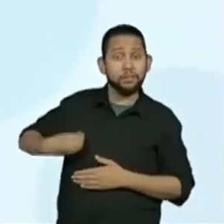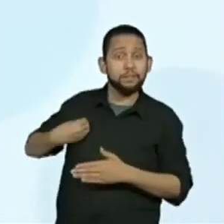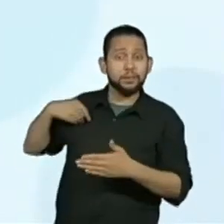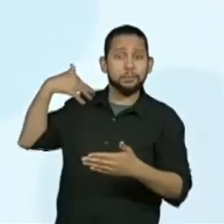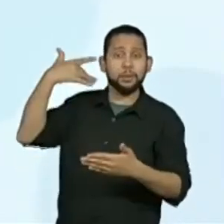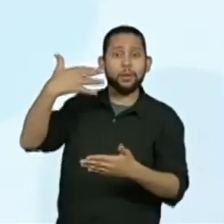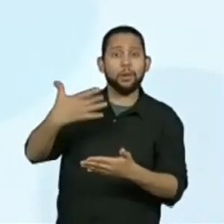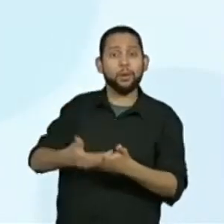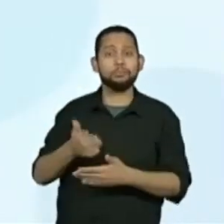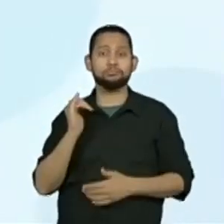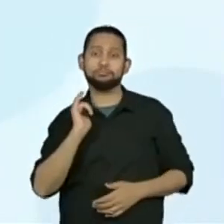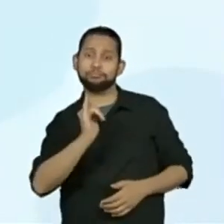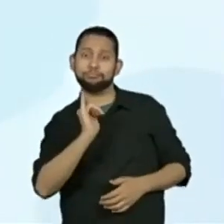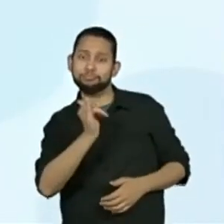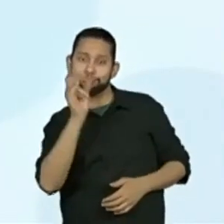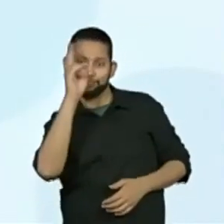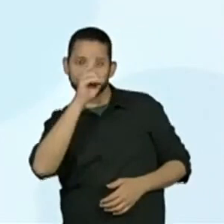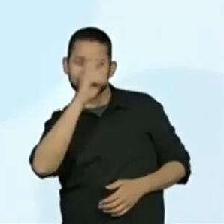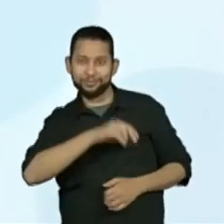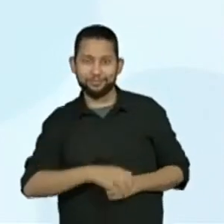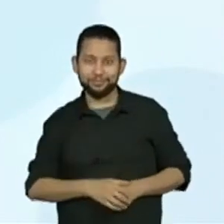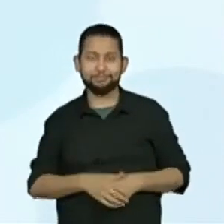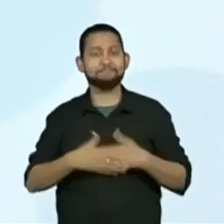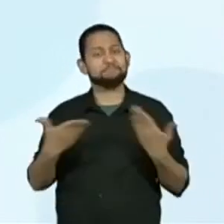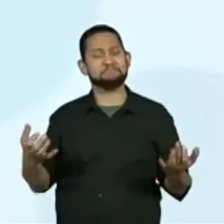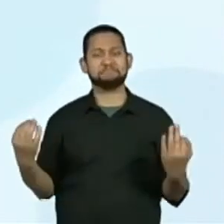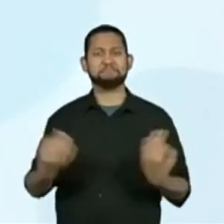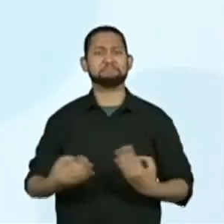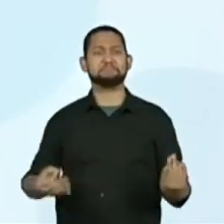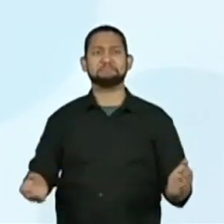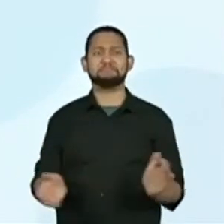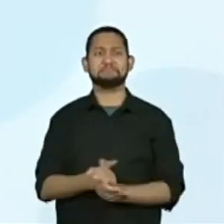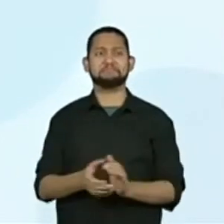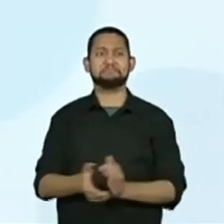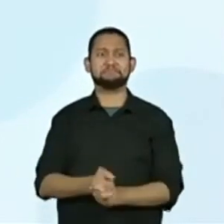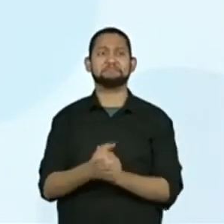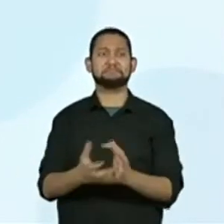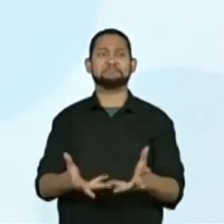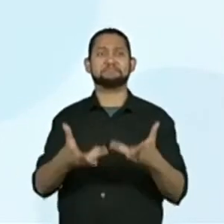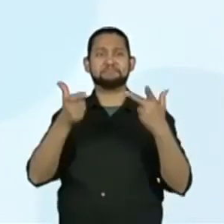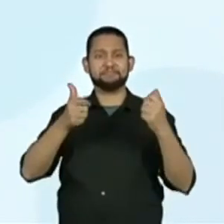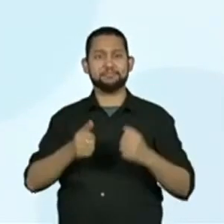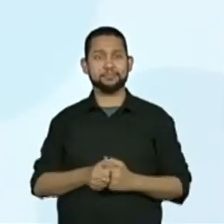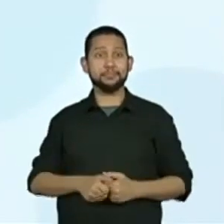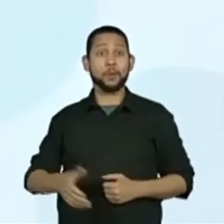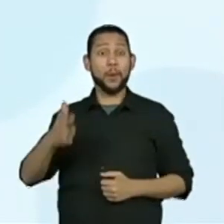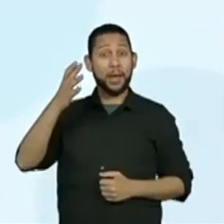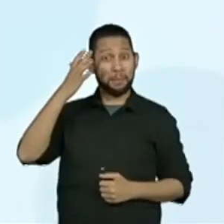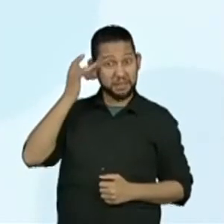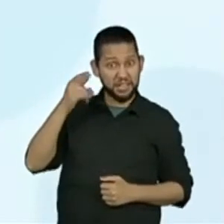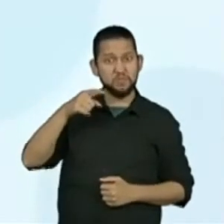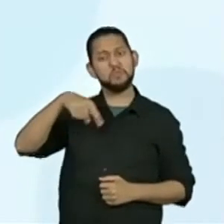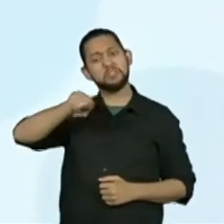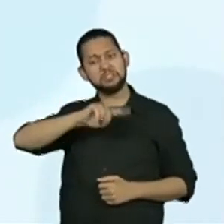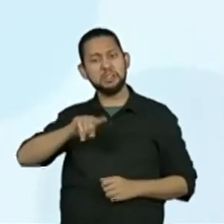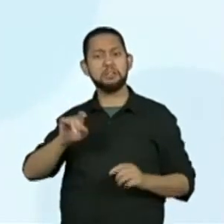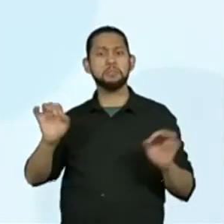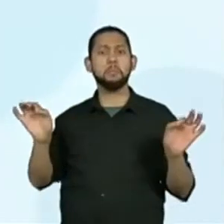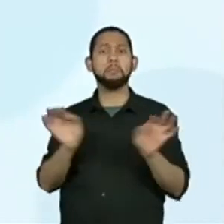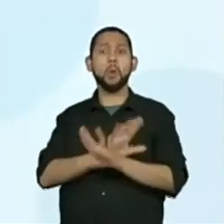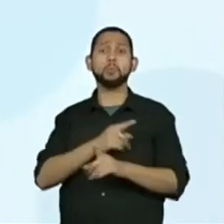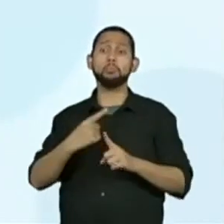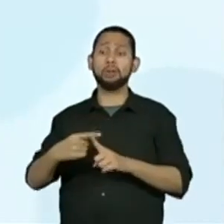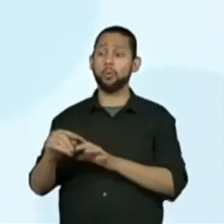Perfeito! Vocês estão demais! Vocês estão feras na organização.